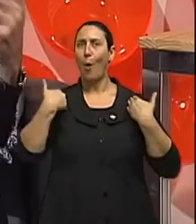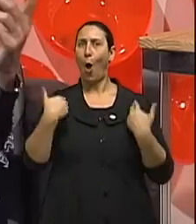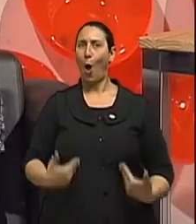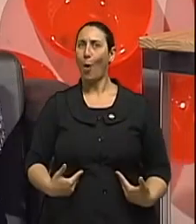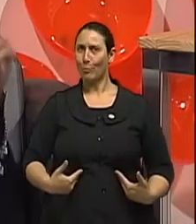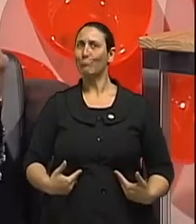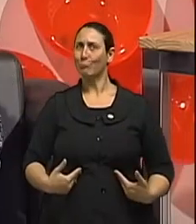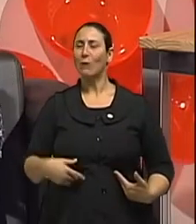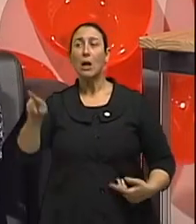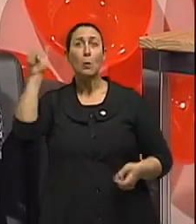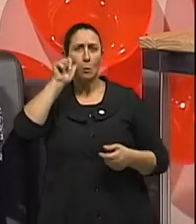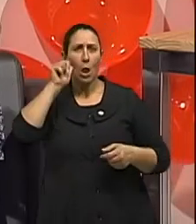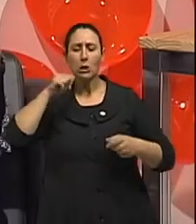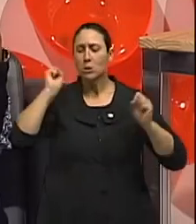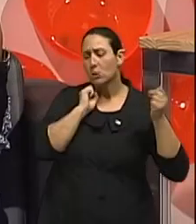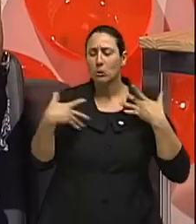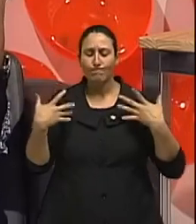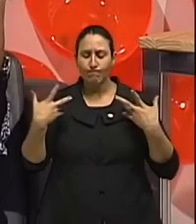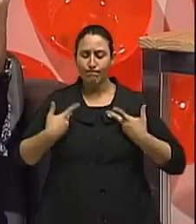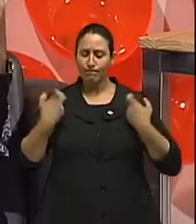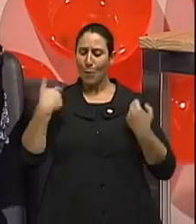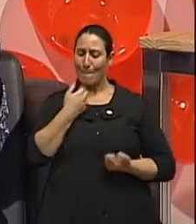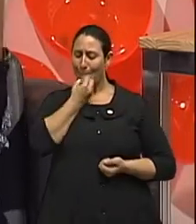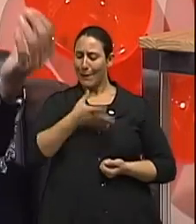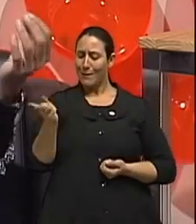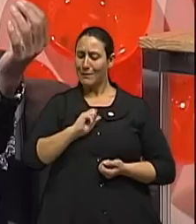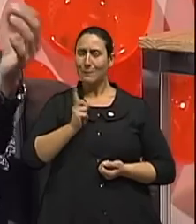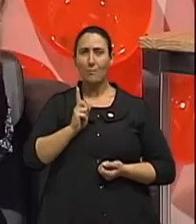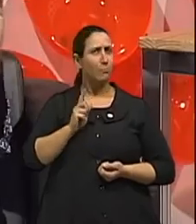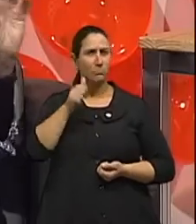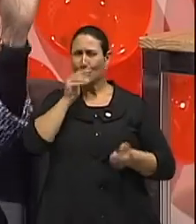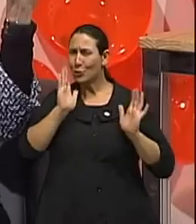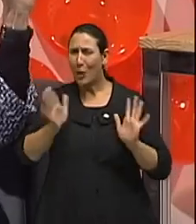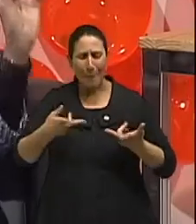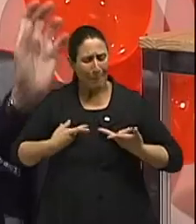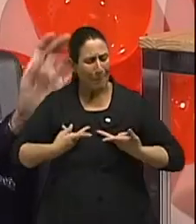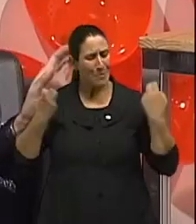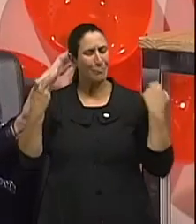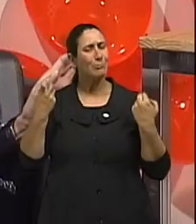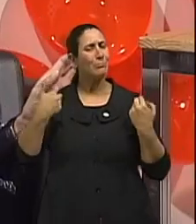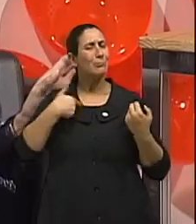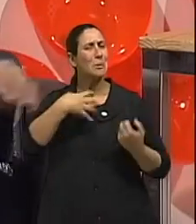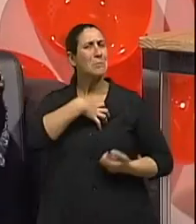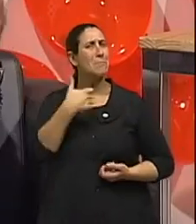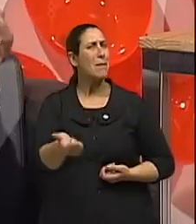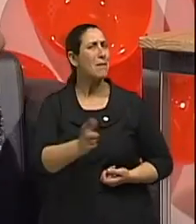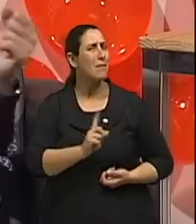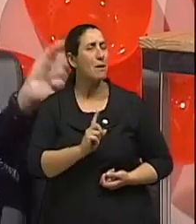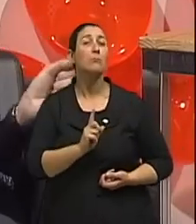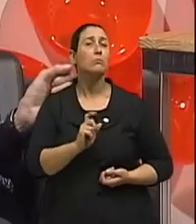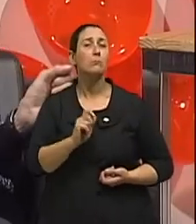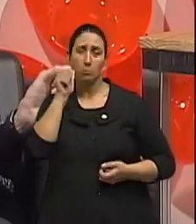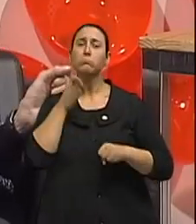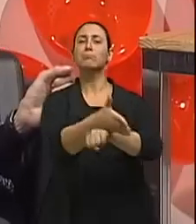E elas têm uma vantagem muito grande. A mulher tende, nos primeiros sinais de que alguma coisa está fora do padrão, elas tendem